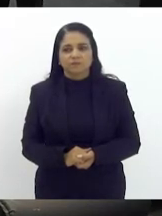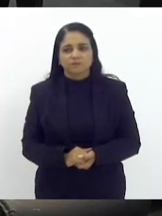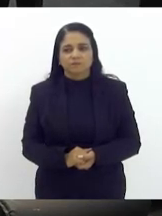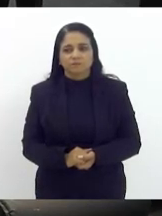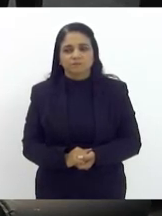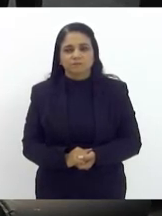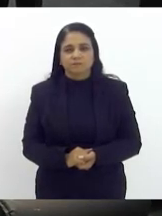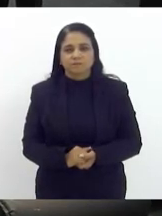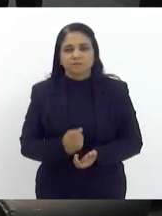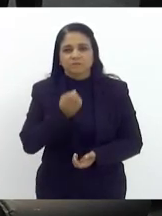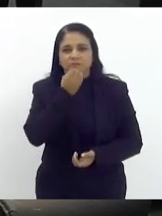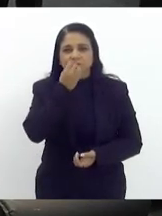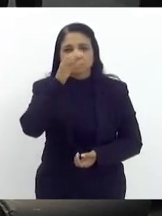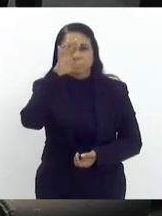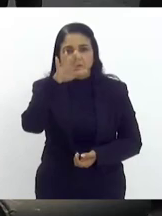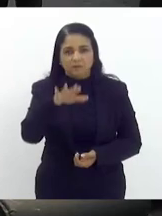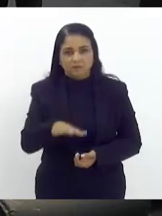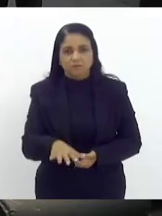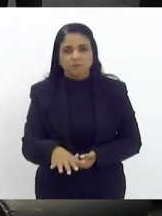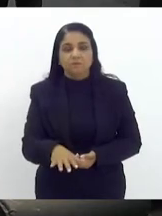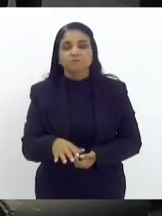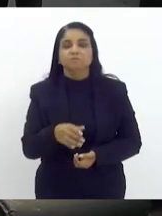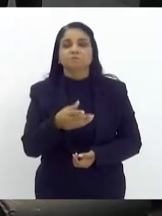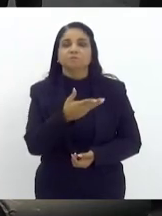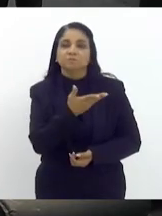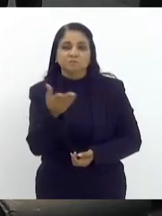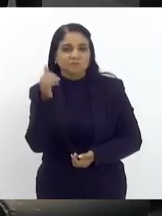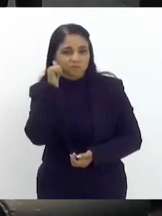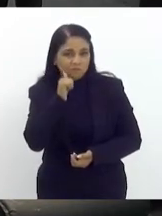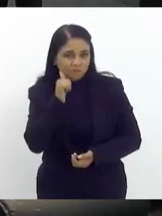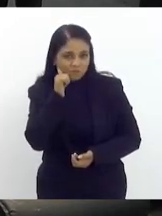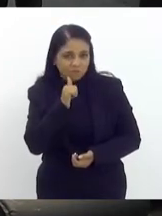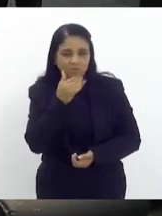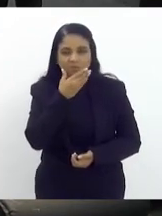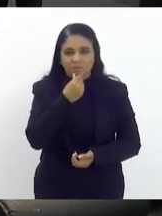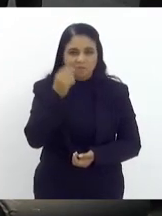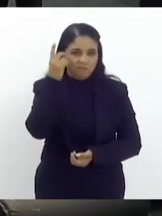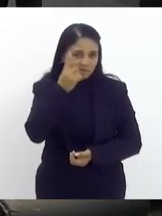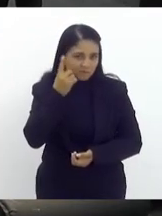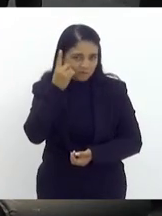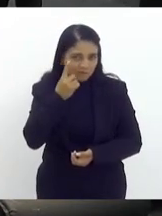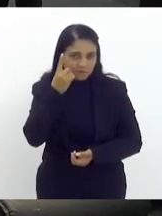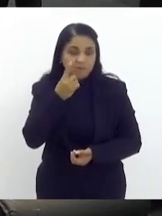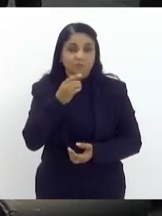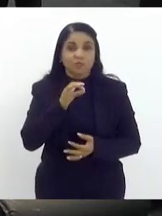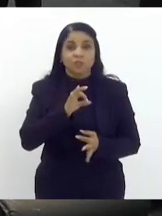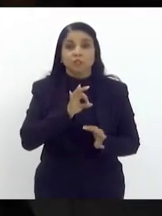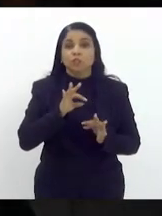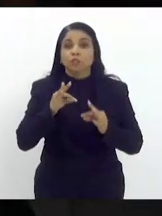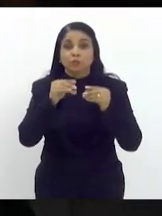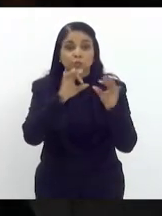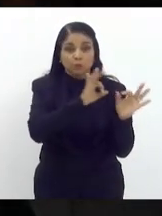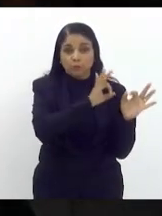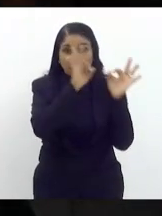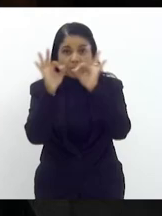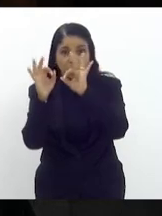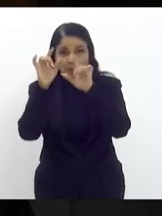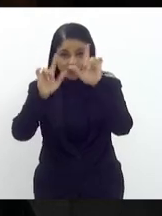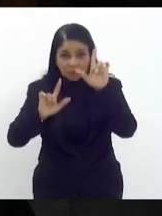Boa tarde deputadas deputados boa tarde a todos aqueles que nos assistem pela TV Alerj